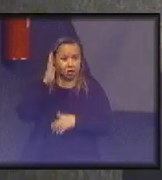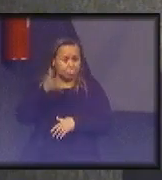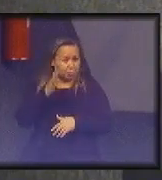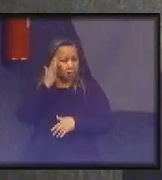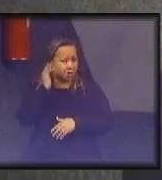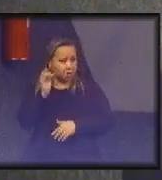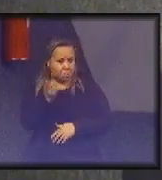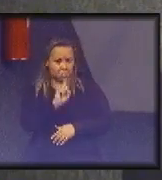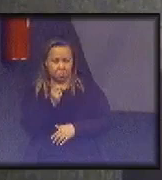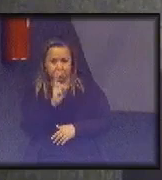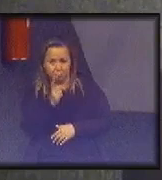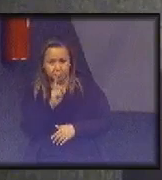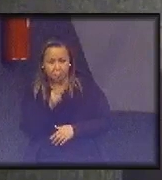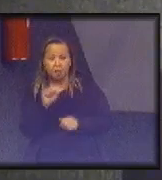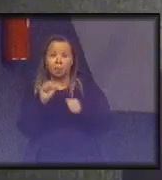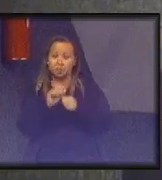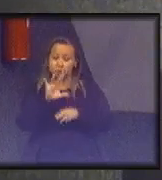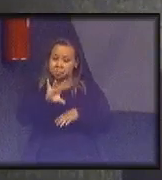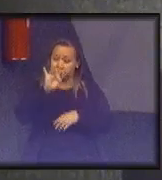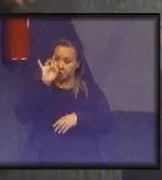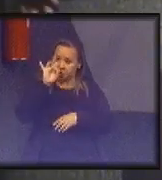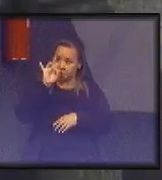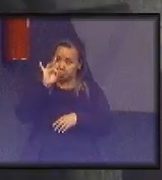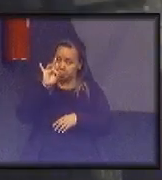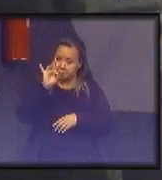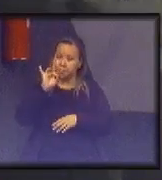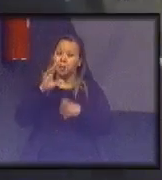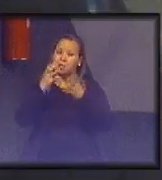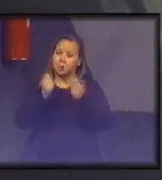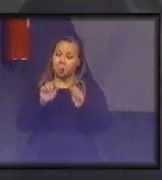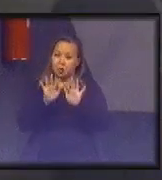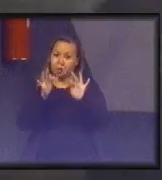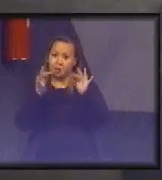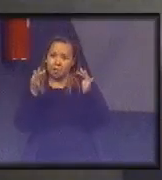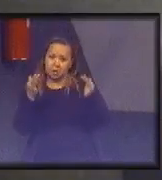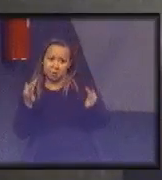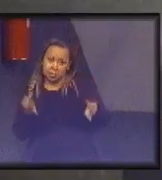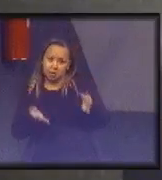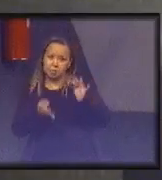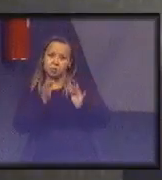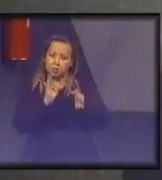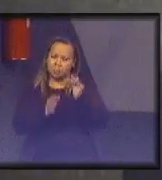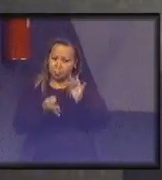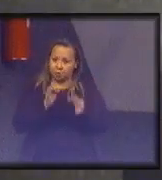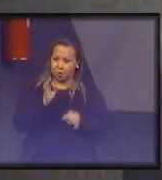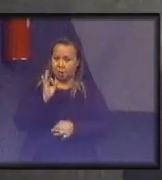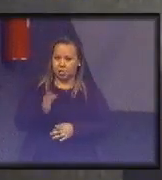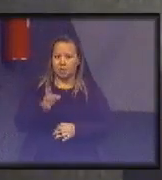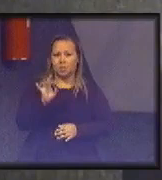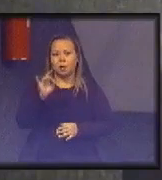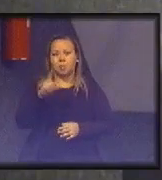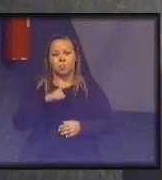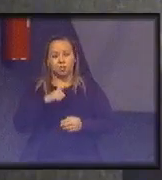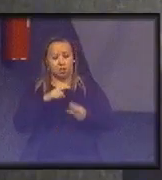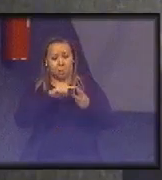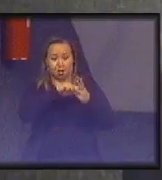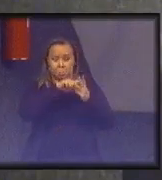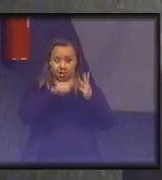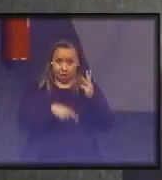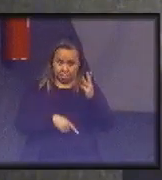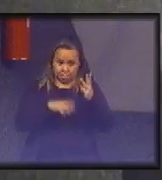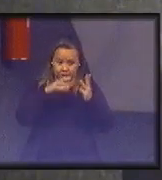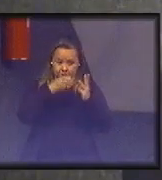publicada, a gente fez essa opção. Vamos pelo mais simples, onde os tribunais têm só três indicadores para monitorar, para conseguir